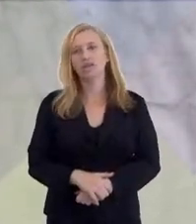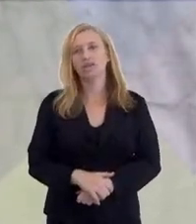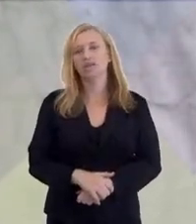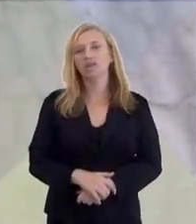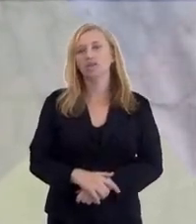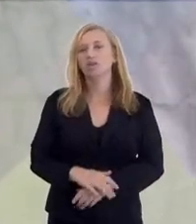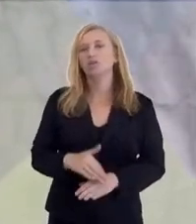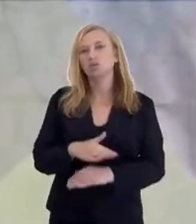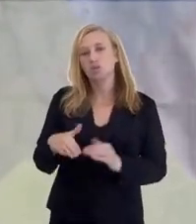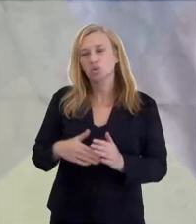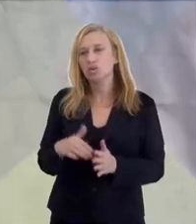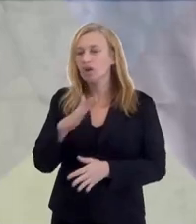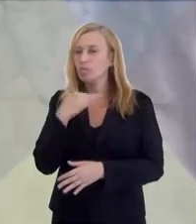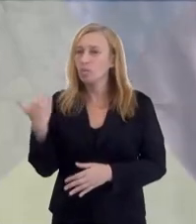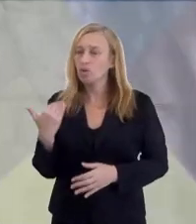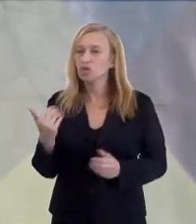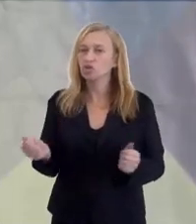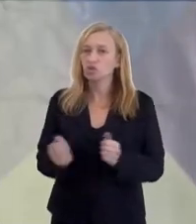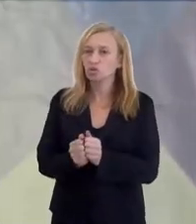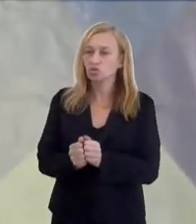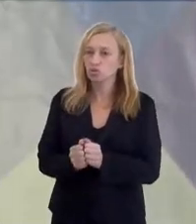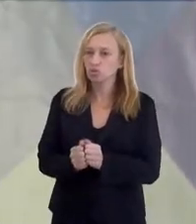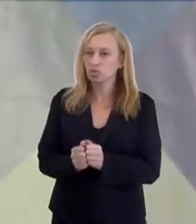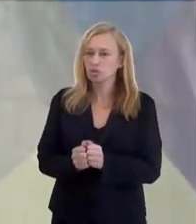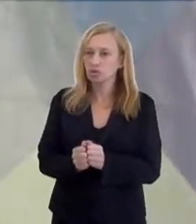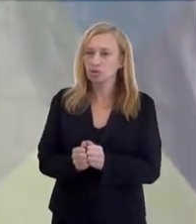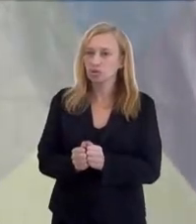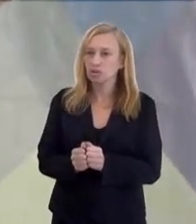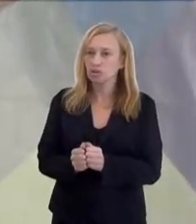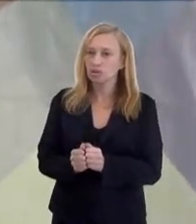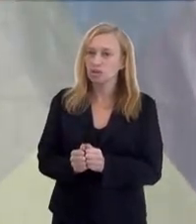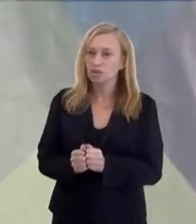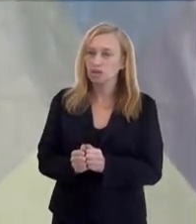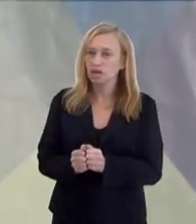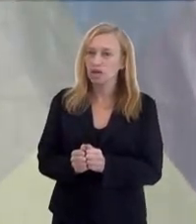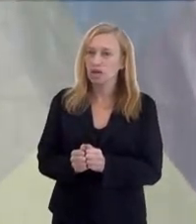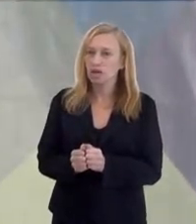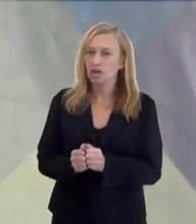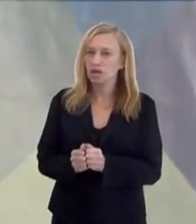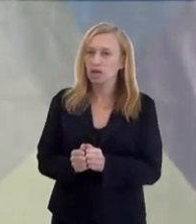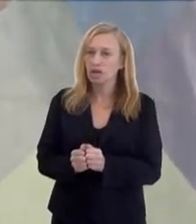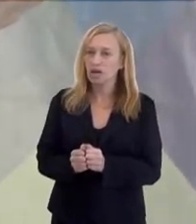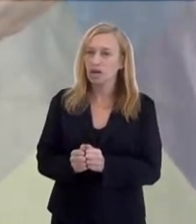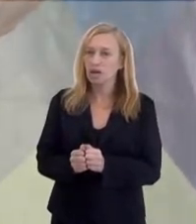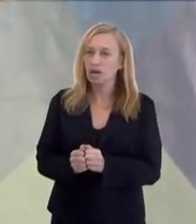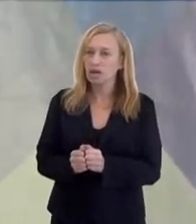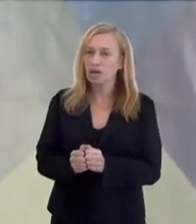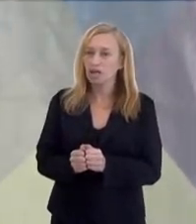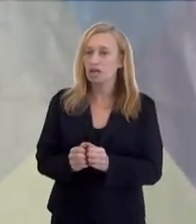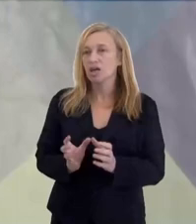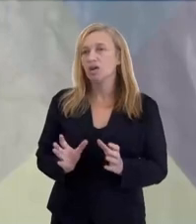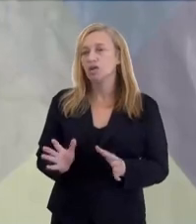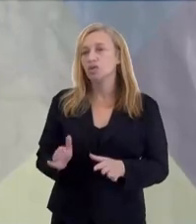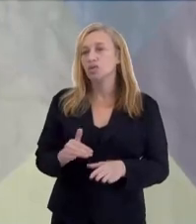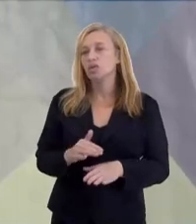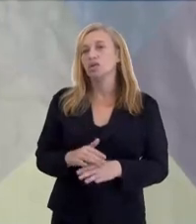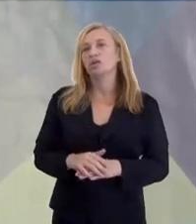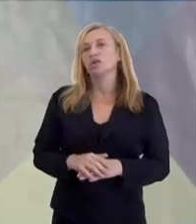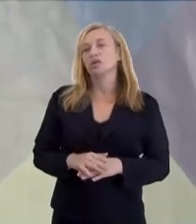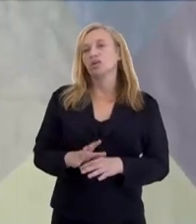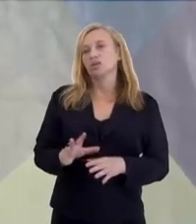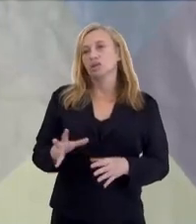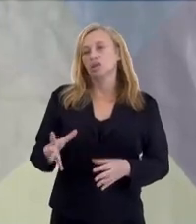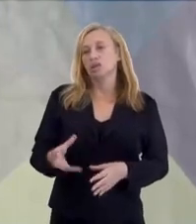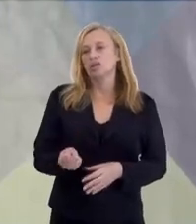resgate. Então, existe o caso de regeneramento coletivo, mas nem toda a morte, junta, é resgate coletivo. É caso a caso,